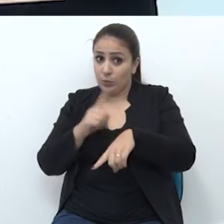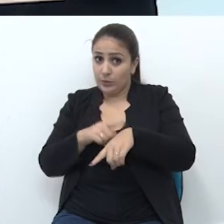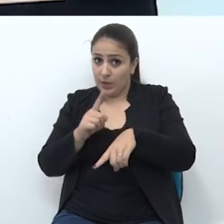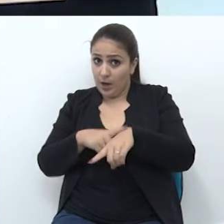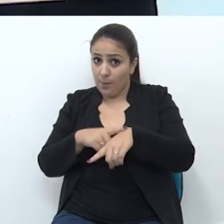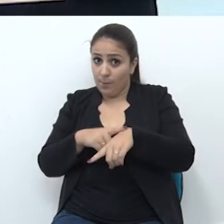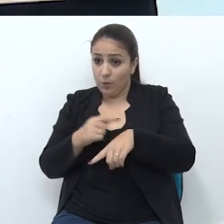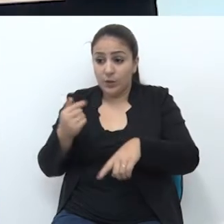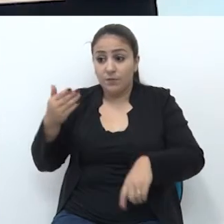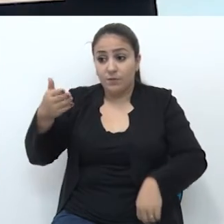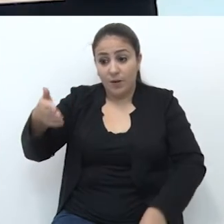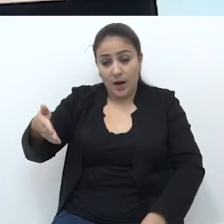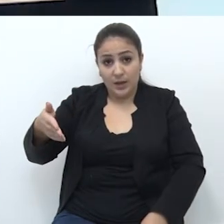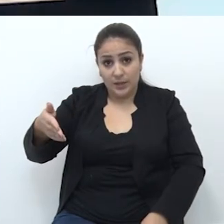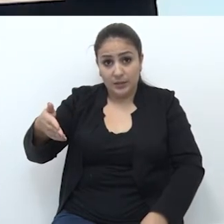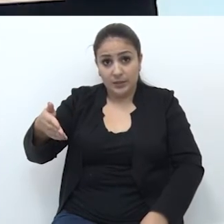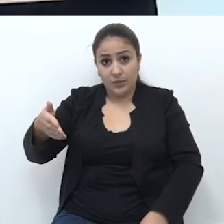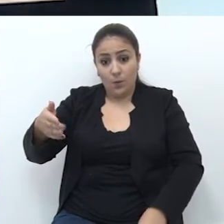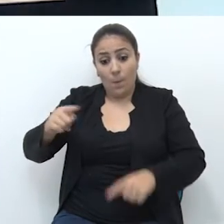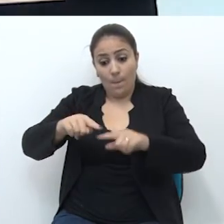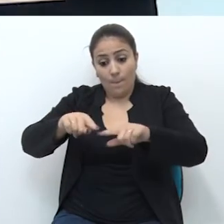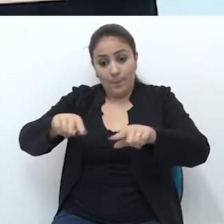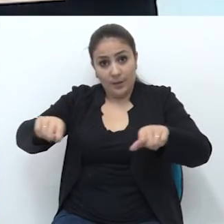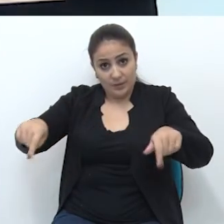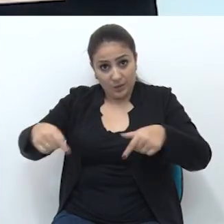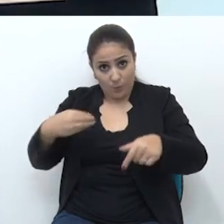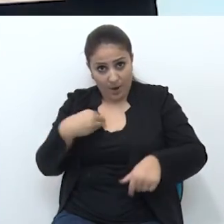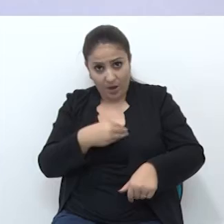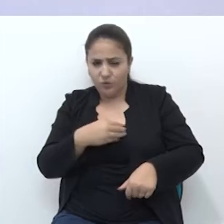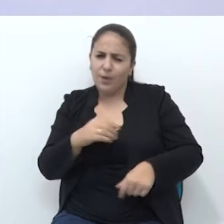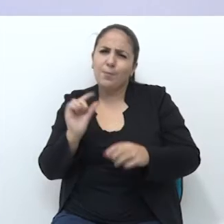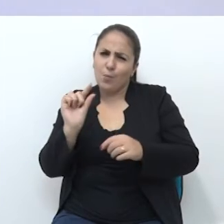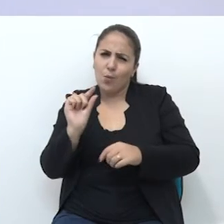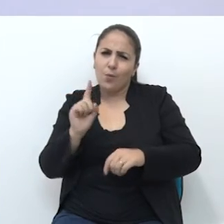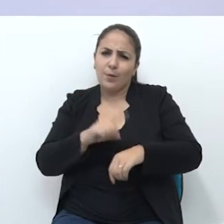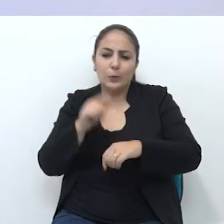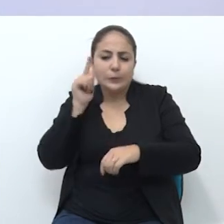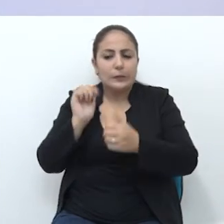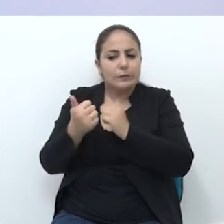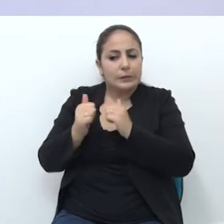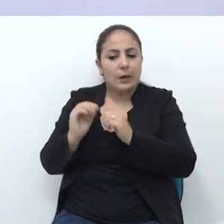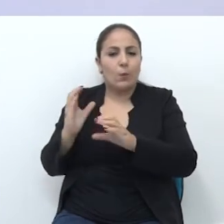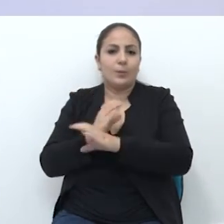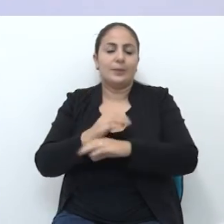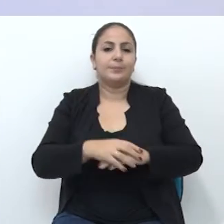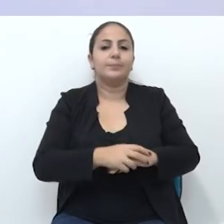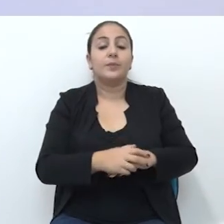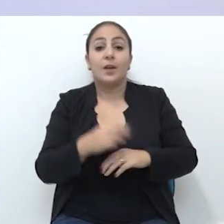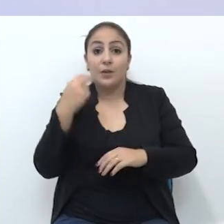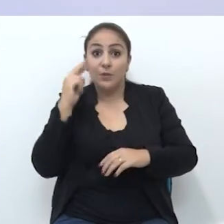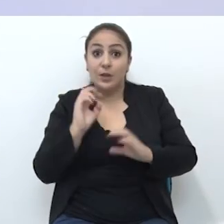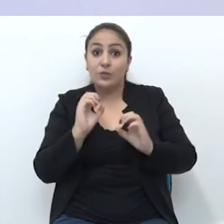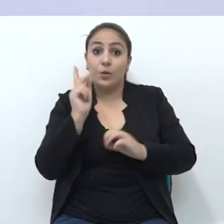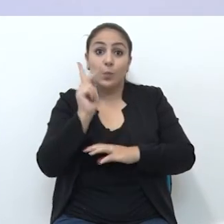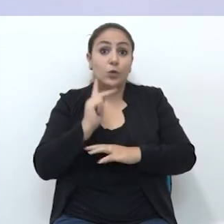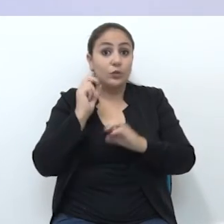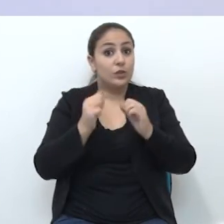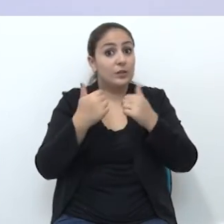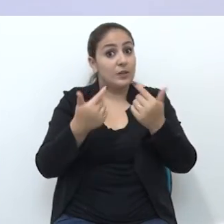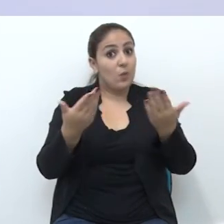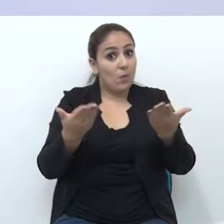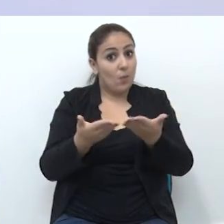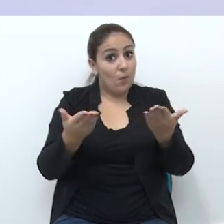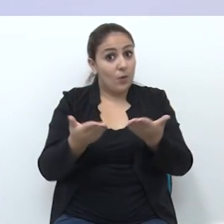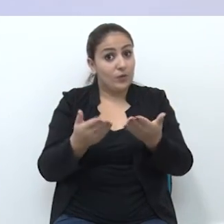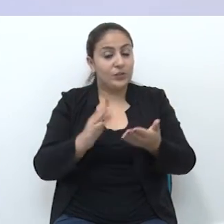consulta no consultório, é pequeno para fazer uma avaliação muito completa. Assista ao Política em Ação hoje, logo após